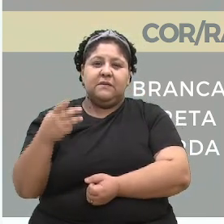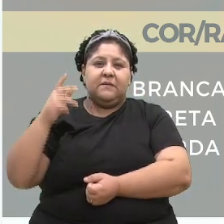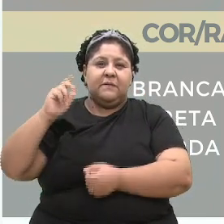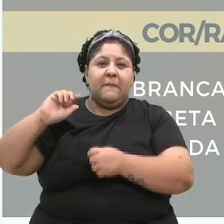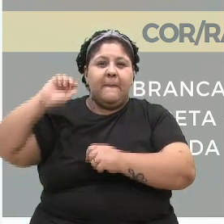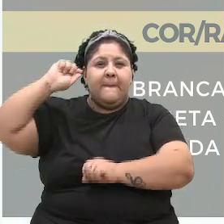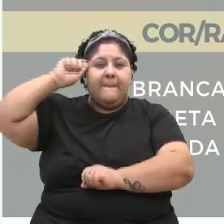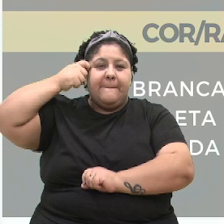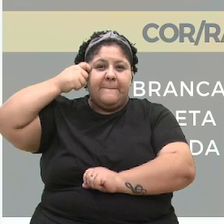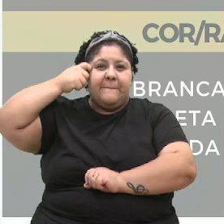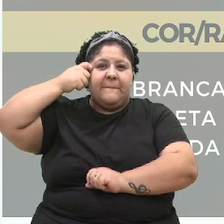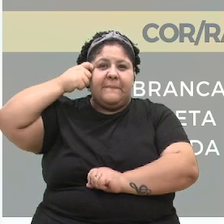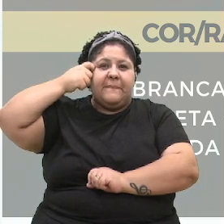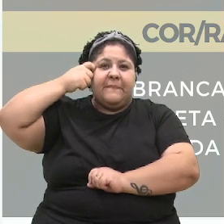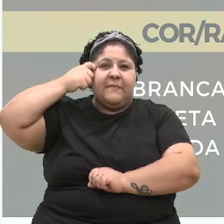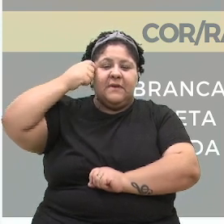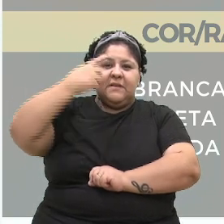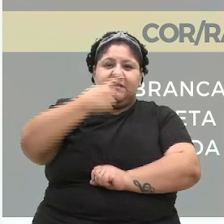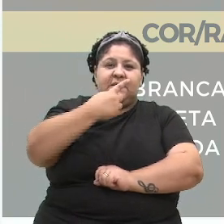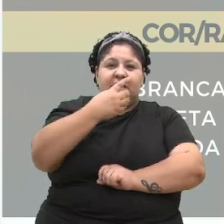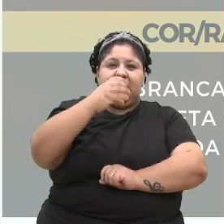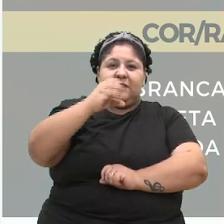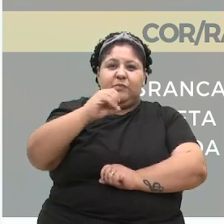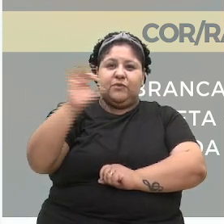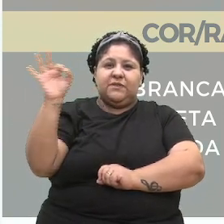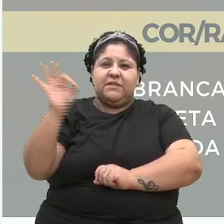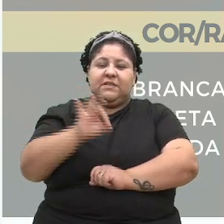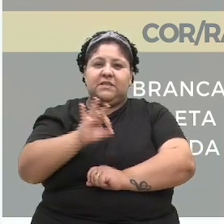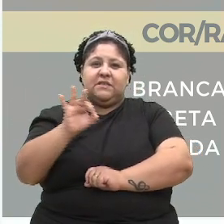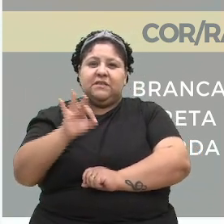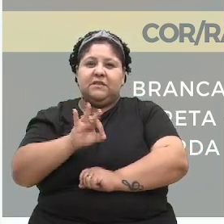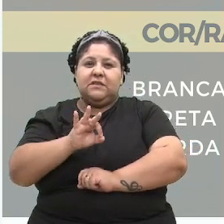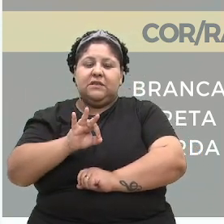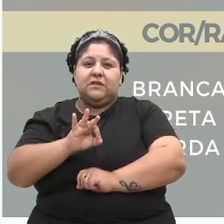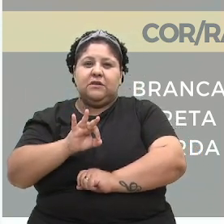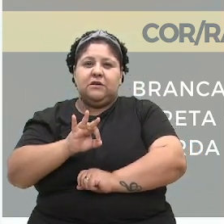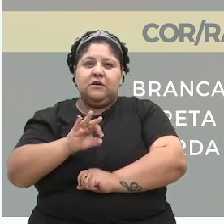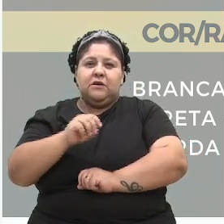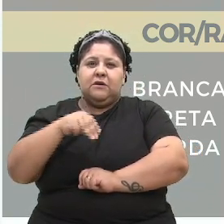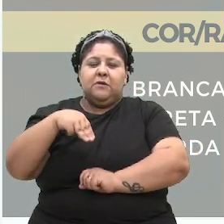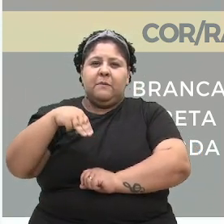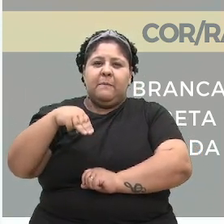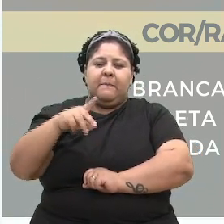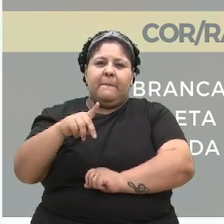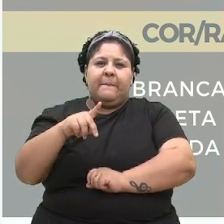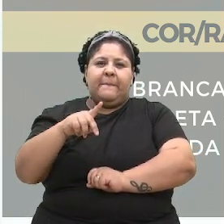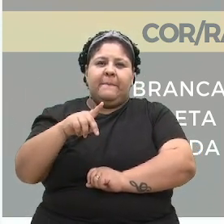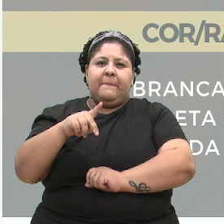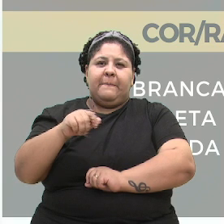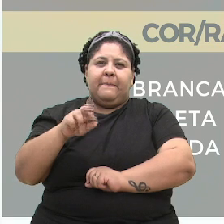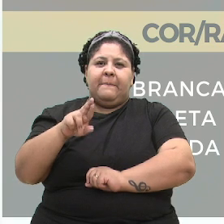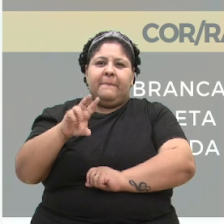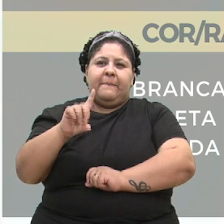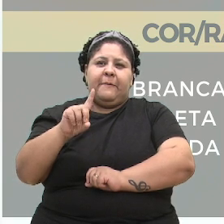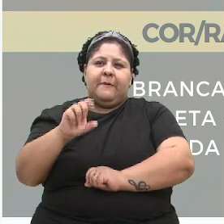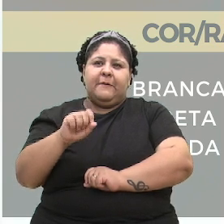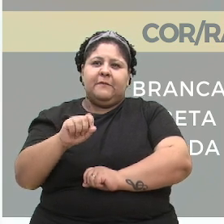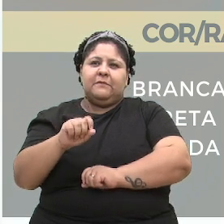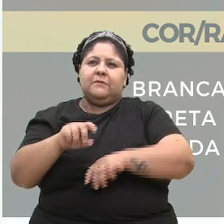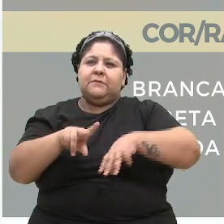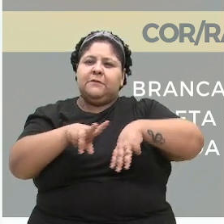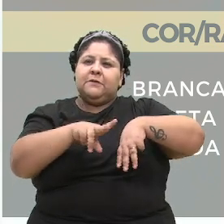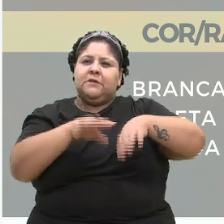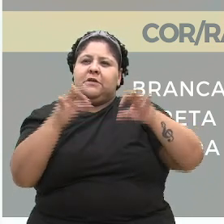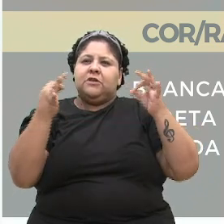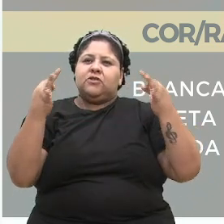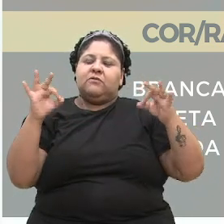,3%, parda, 13,8%, estado civil solteira, 71,3%, casada, 11,5%,